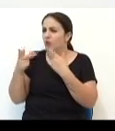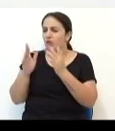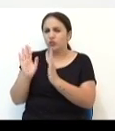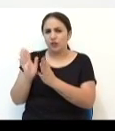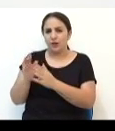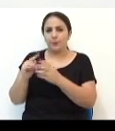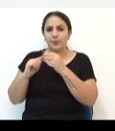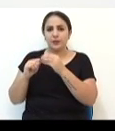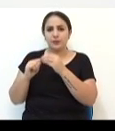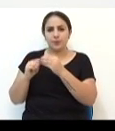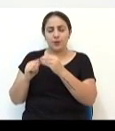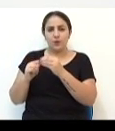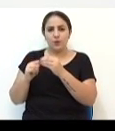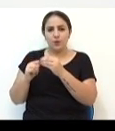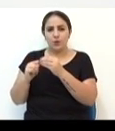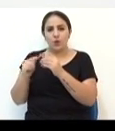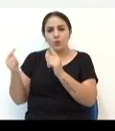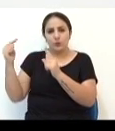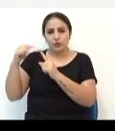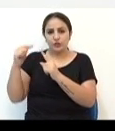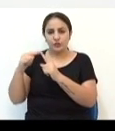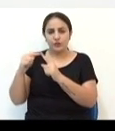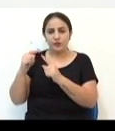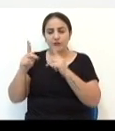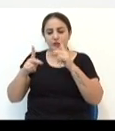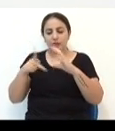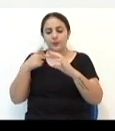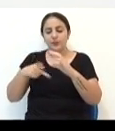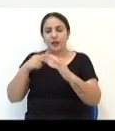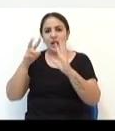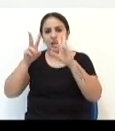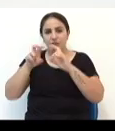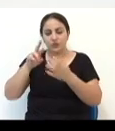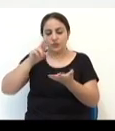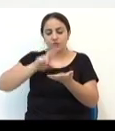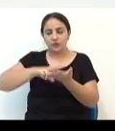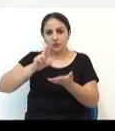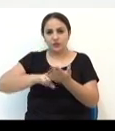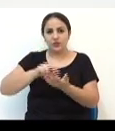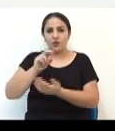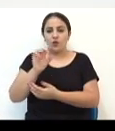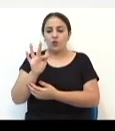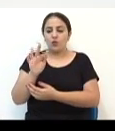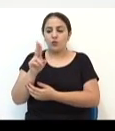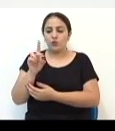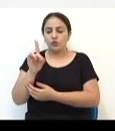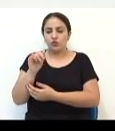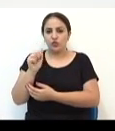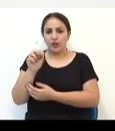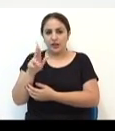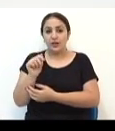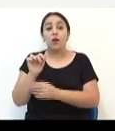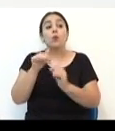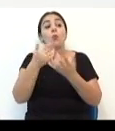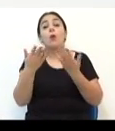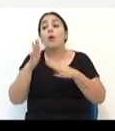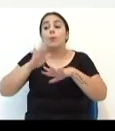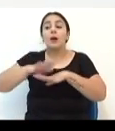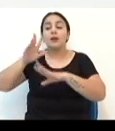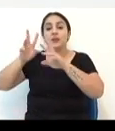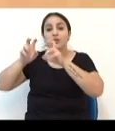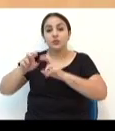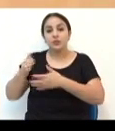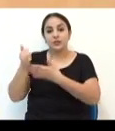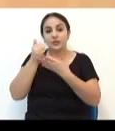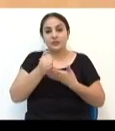já mencionou, uma das prioridades, então, aqui na Câmara, com certeza, é o tema da regularização fundiária. Mas, que outros temas, então, o senhor pretende trazer